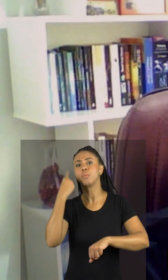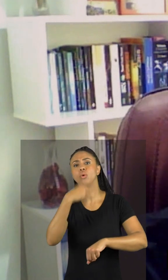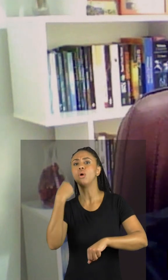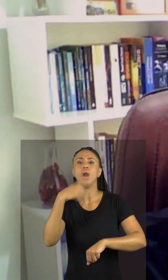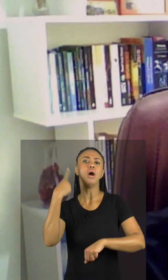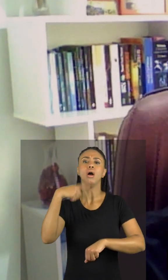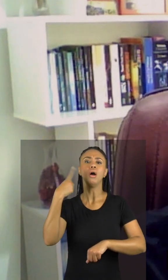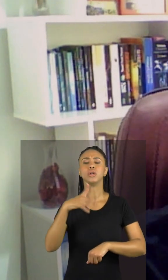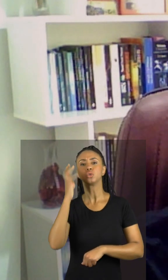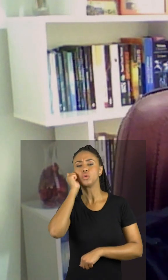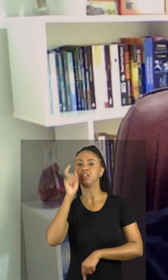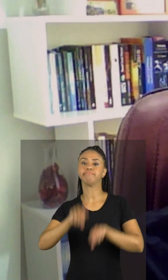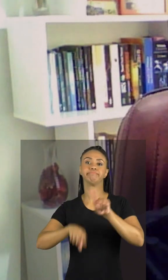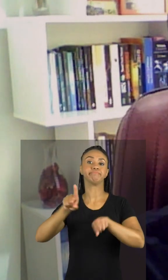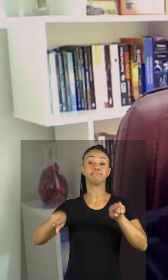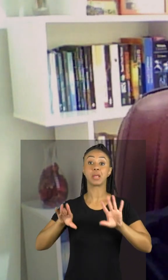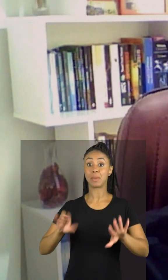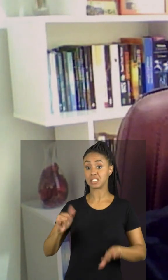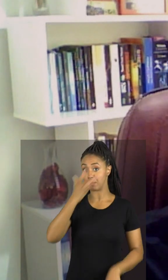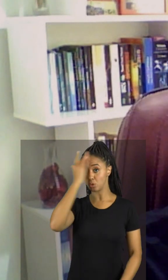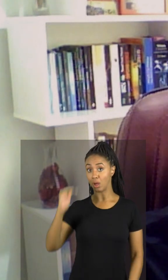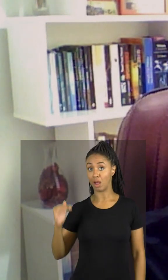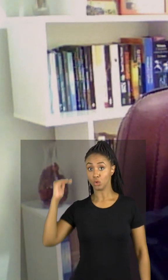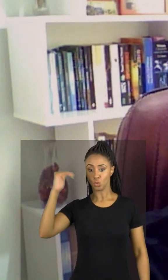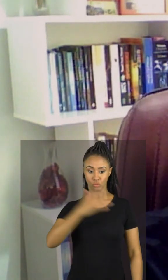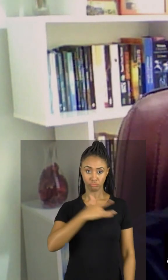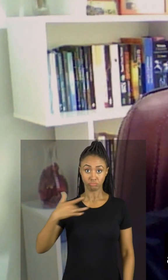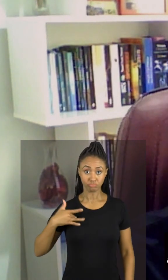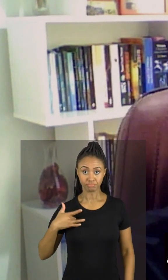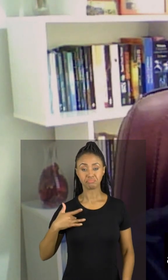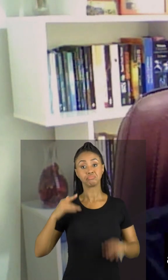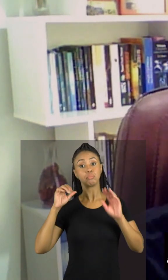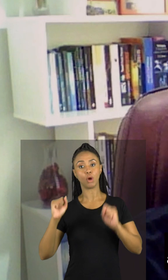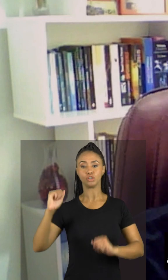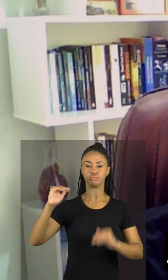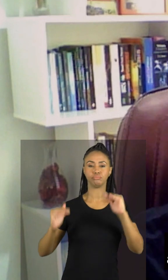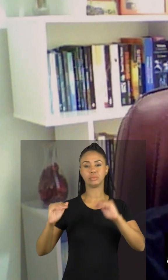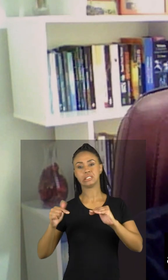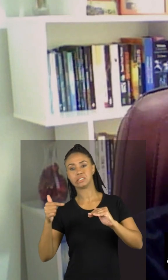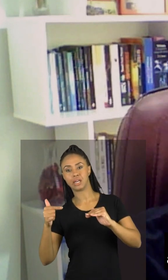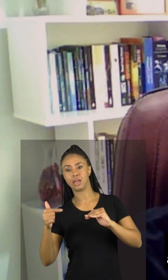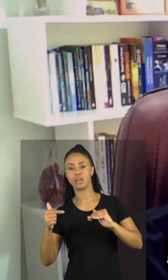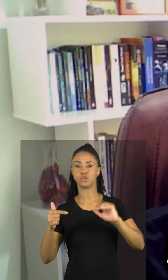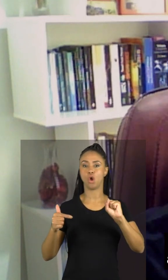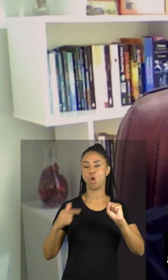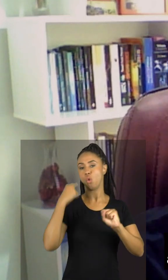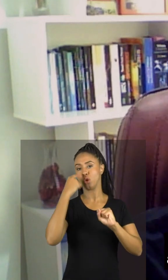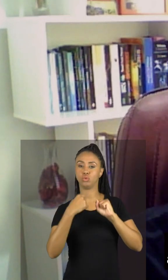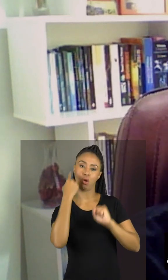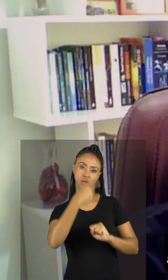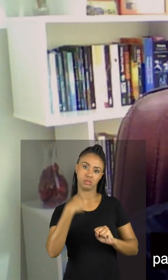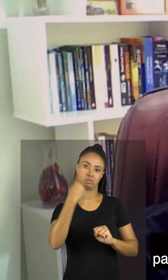de pessoa para pessoa. Mas para o adulto saudável, essa necessidade vai de cerca de 7 a 8 horas de sono por